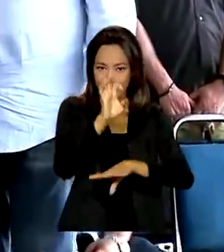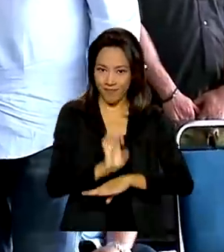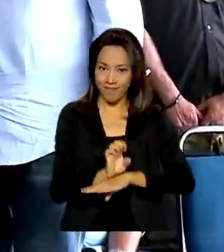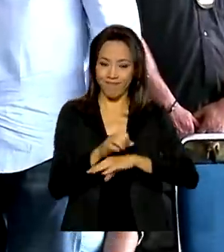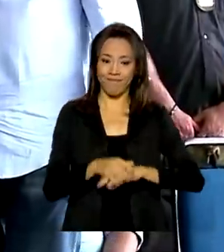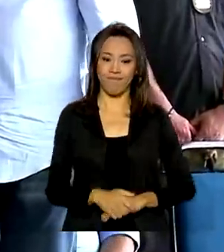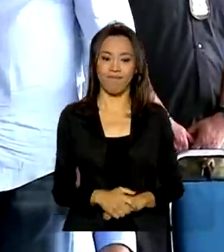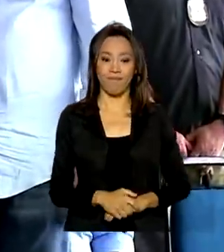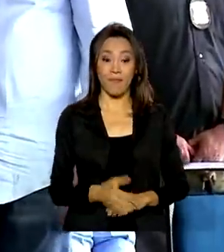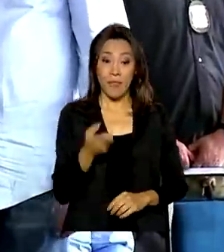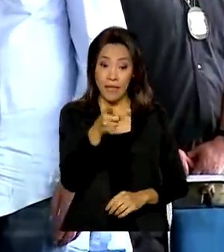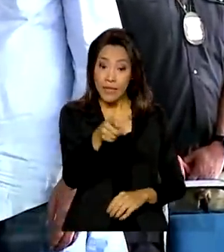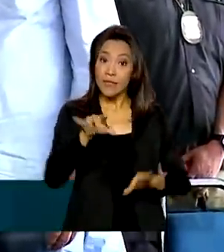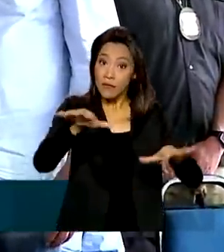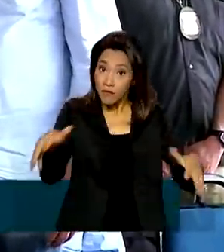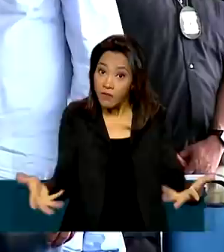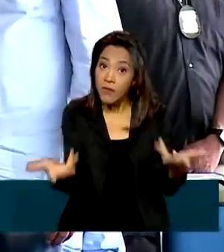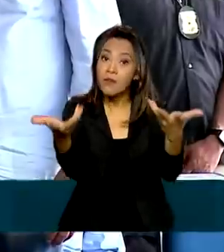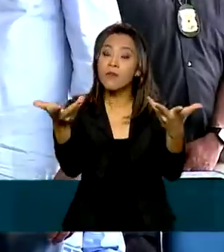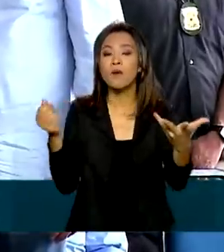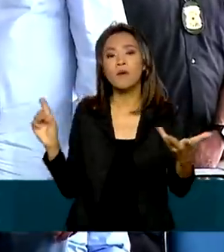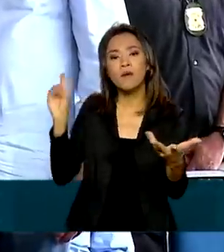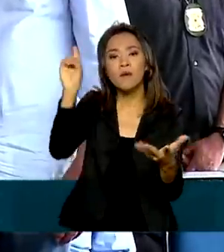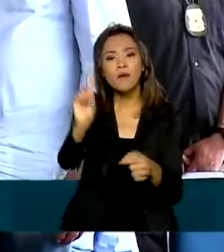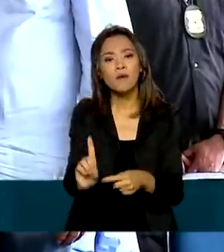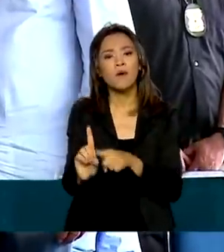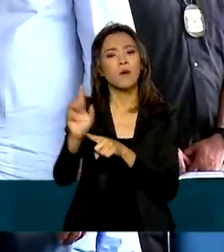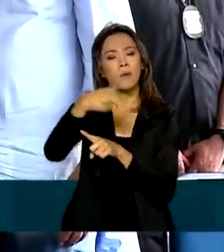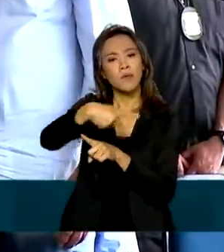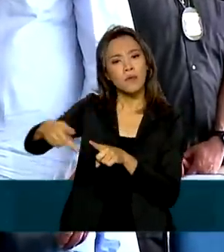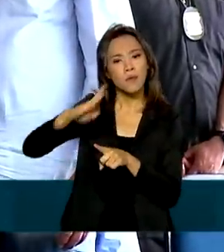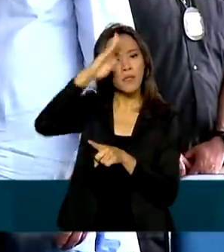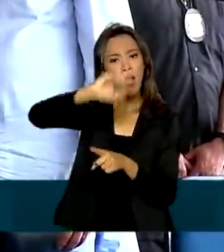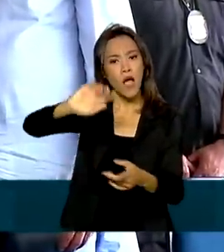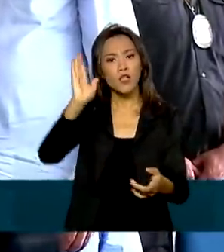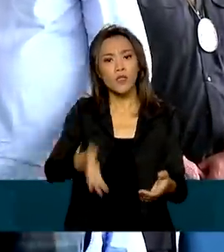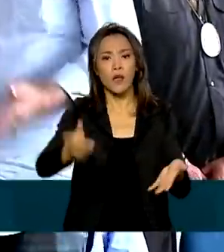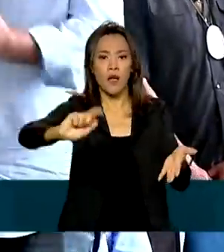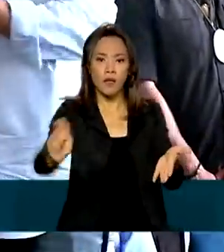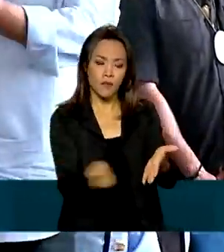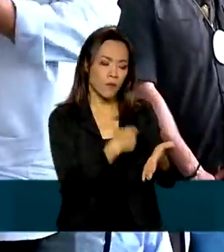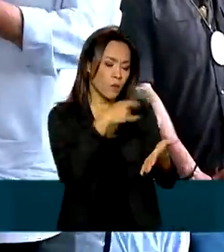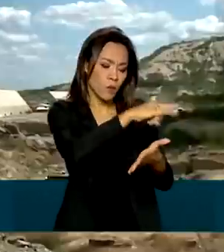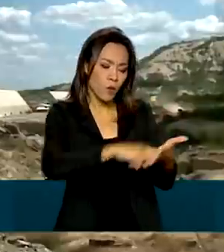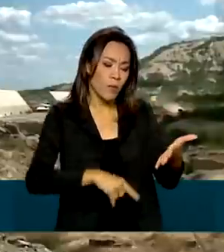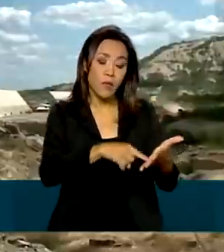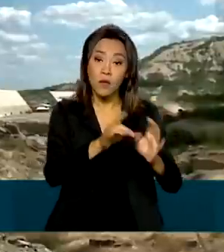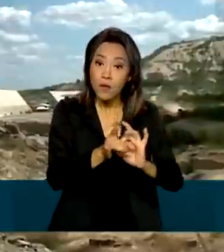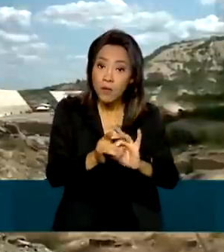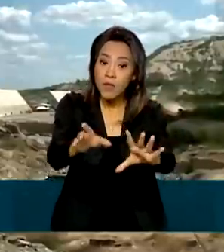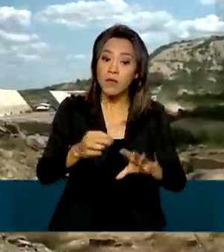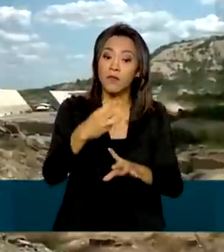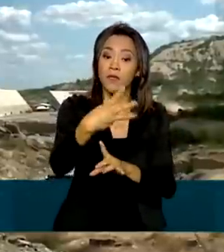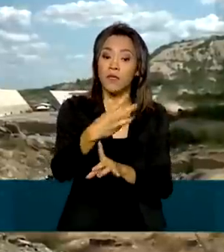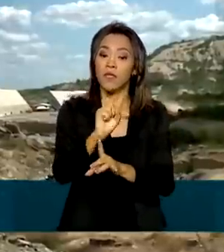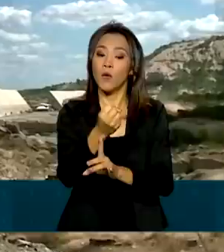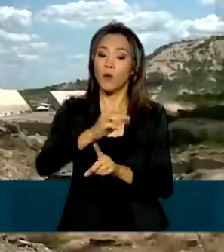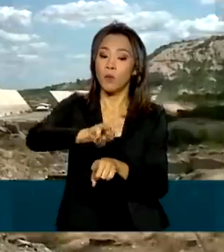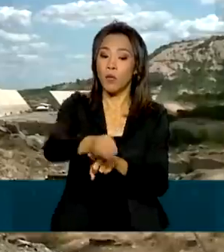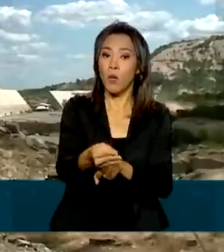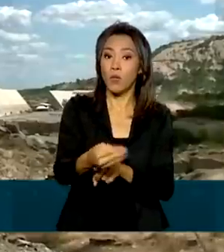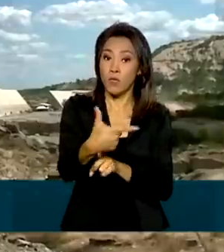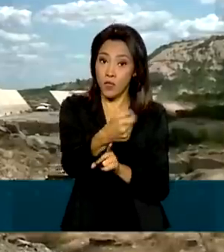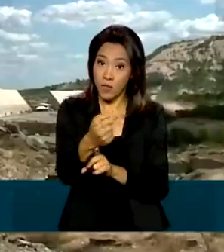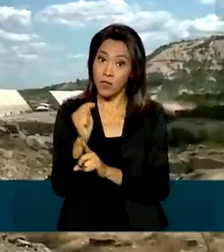No evento, o presidente Jair Bolsonaro assinou o documento para a liberação de 38 milhões e 200 mil reais